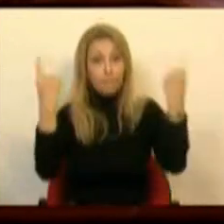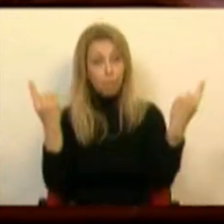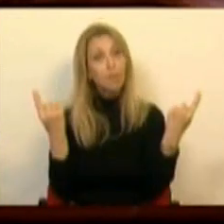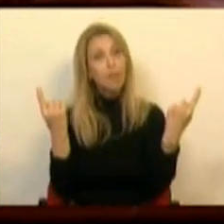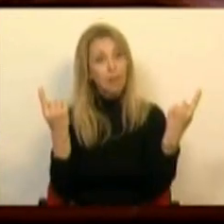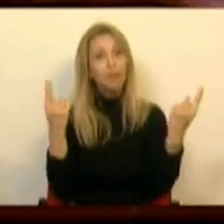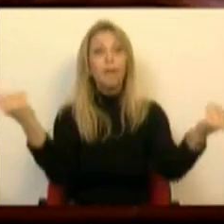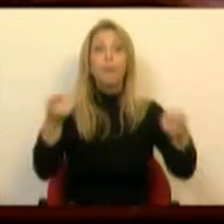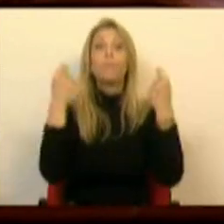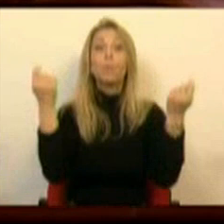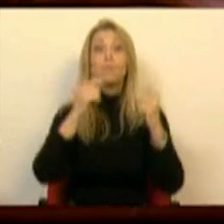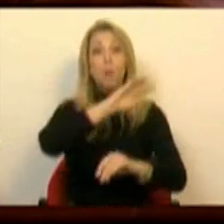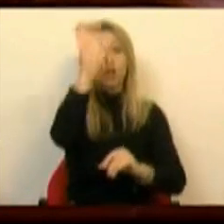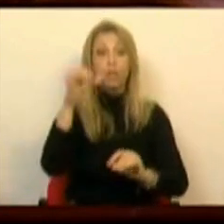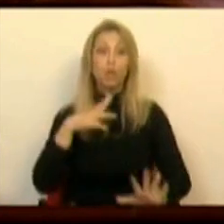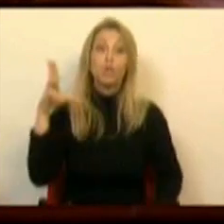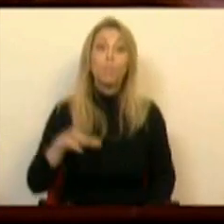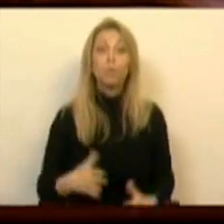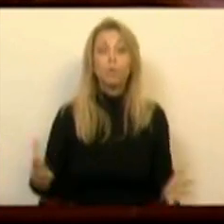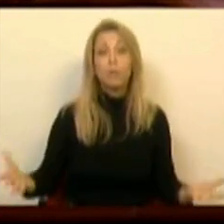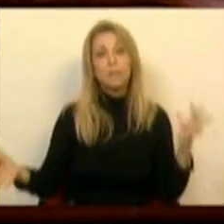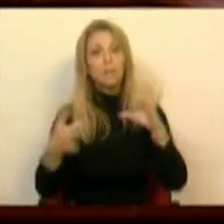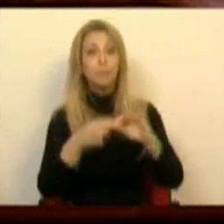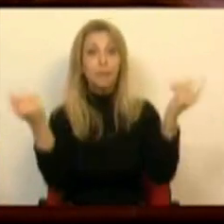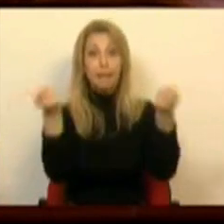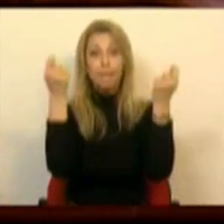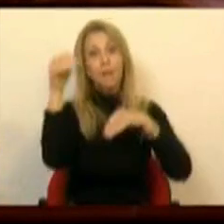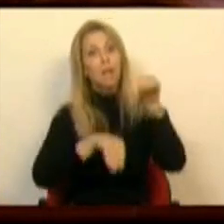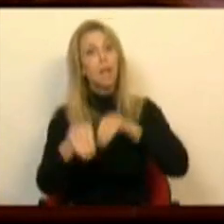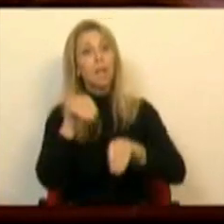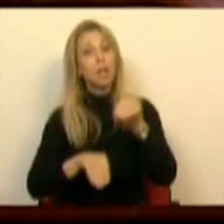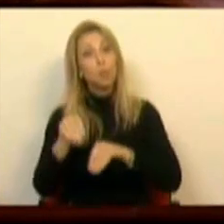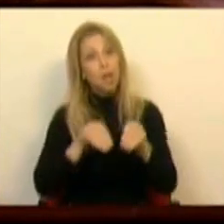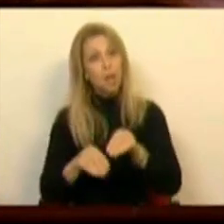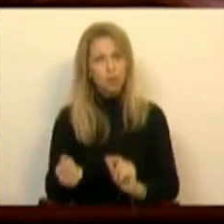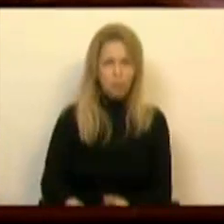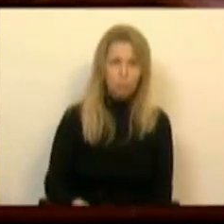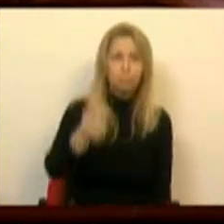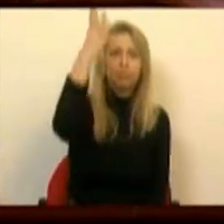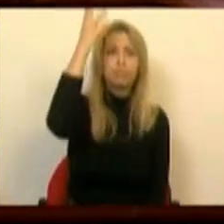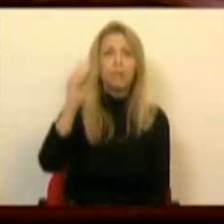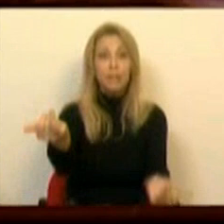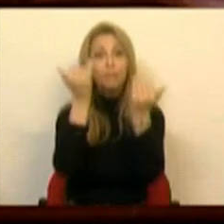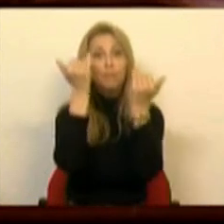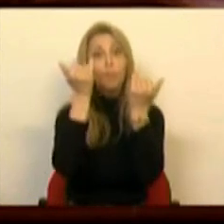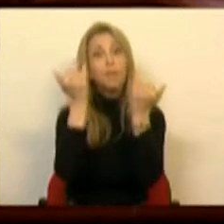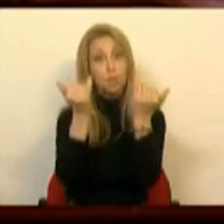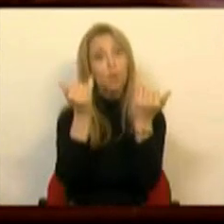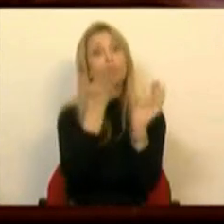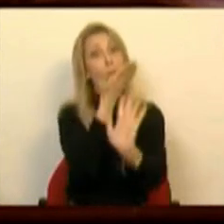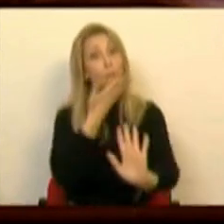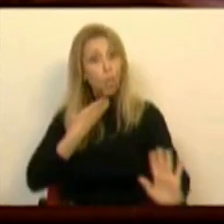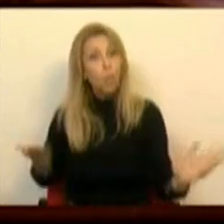promoção das regiões portuguesas e sobre as campanhas eleitorais, entre muitas outras informações úteis.